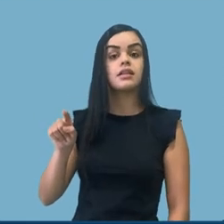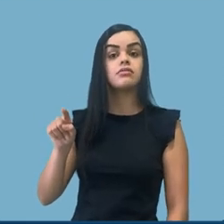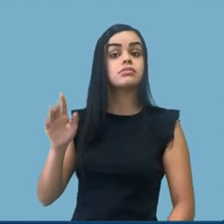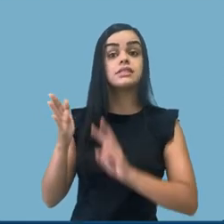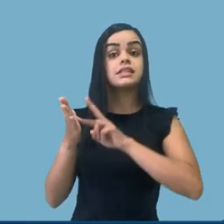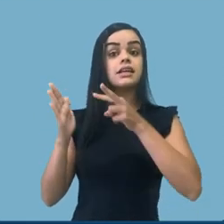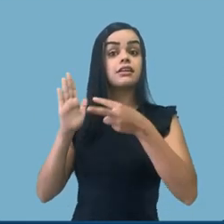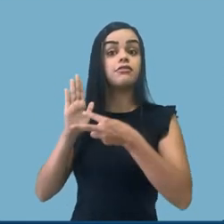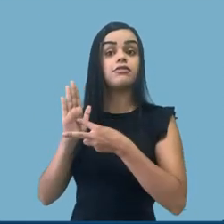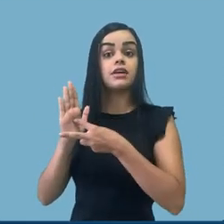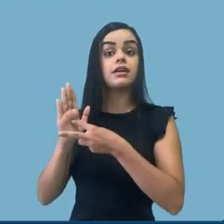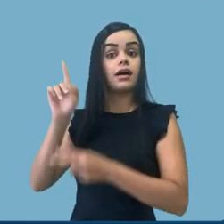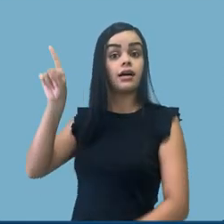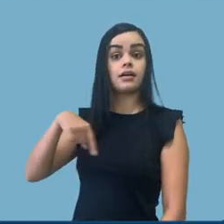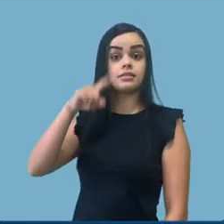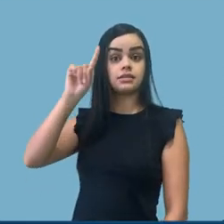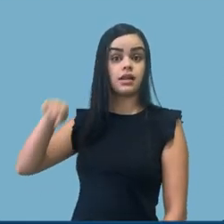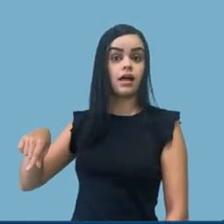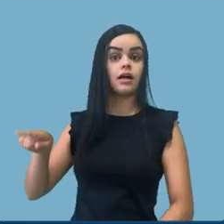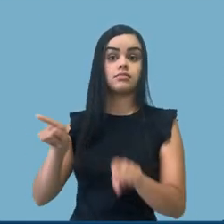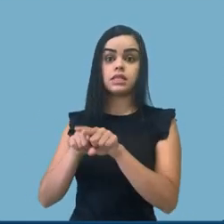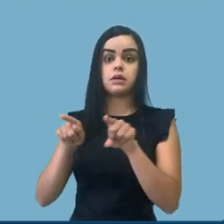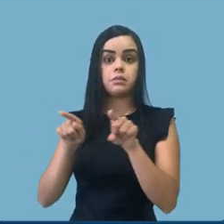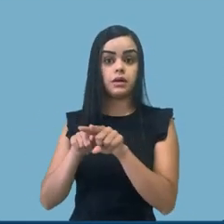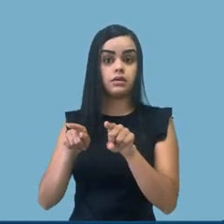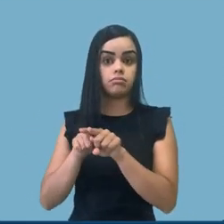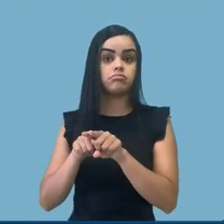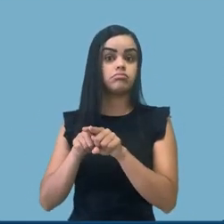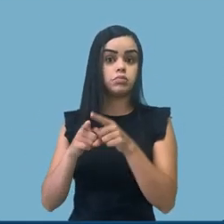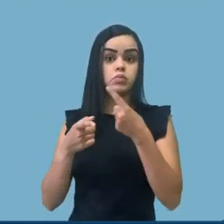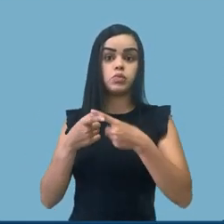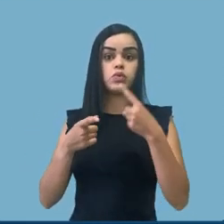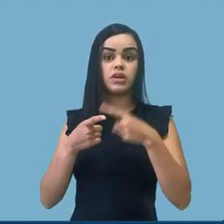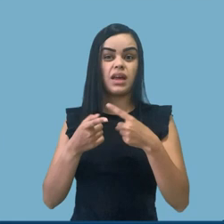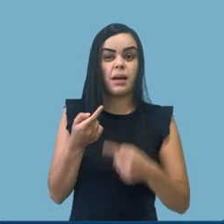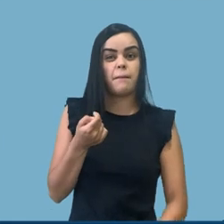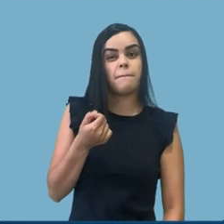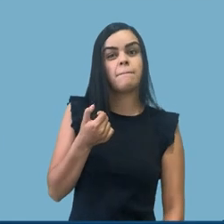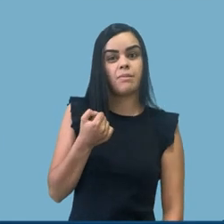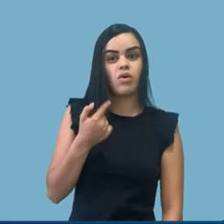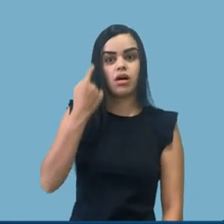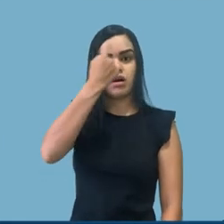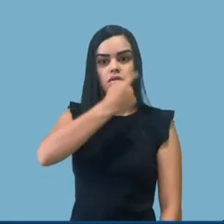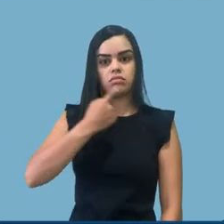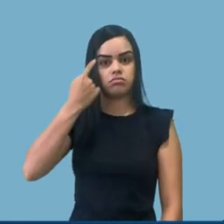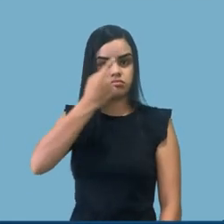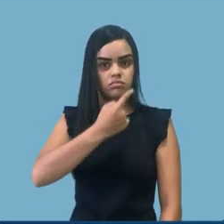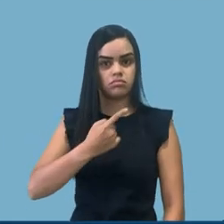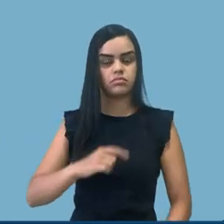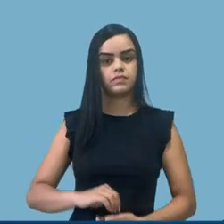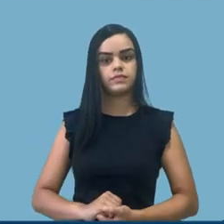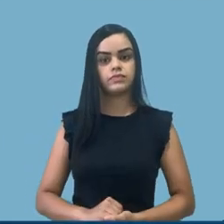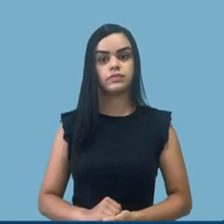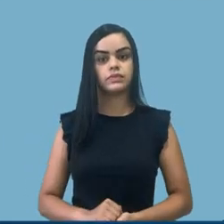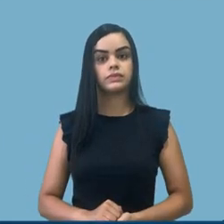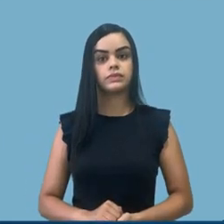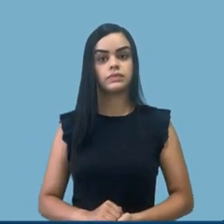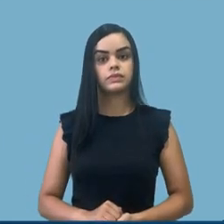para cancelamento do registro acadêmico por ultrapassagem do prazo máximo para a integralização do curso.